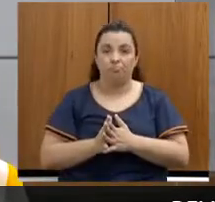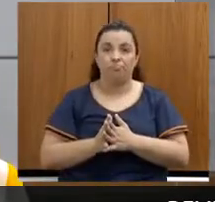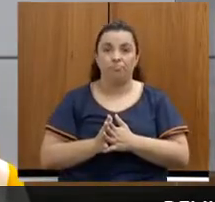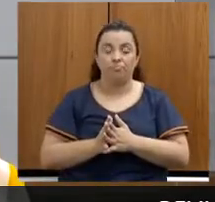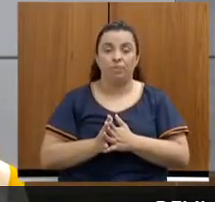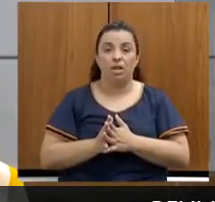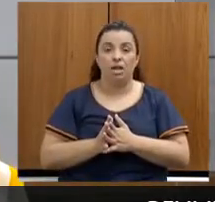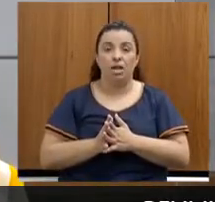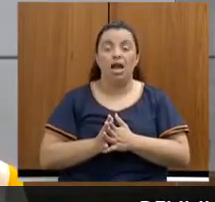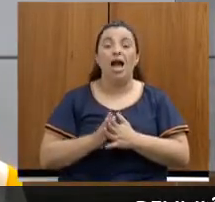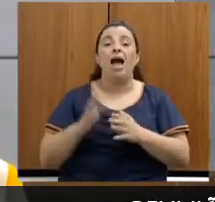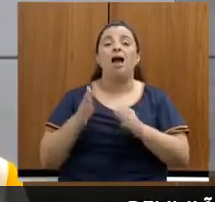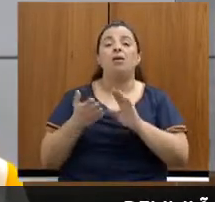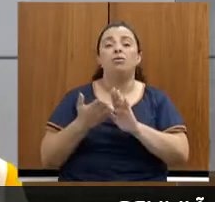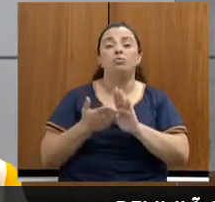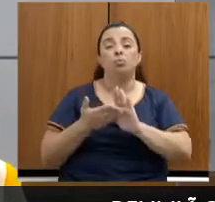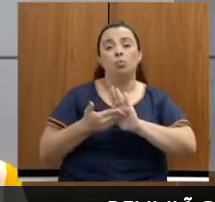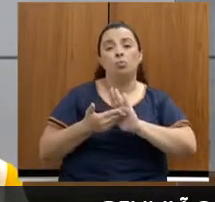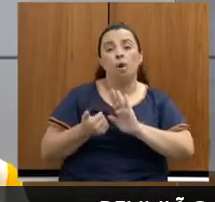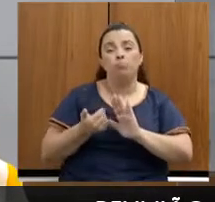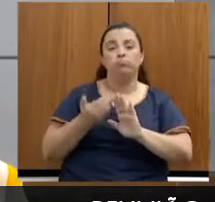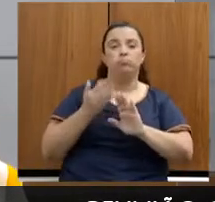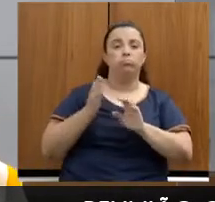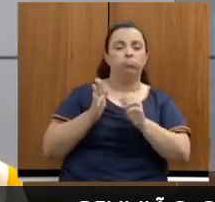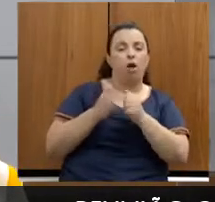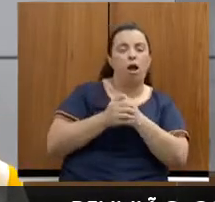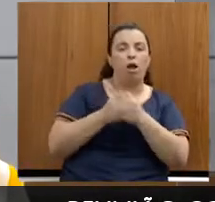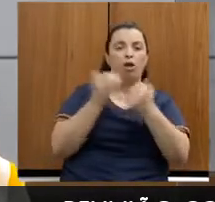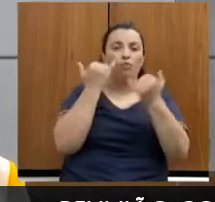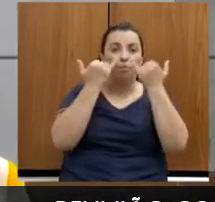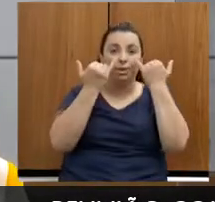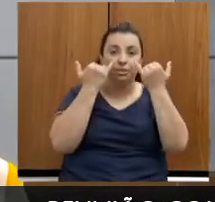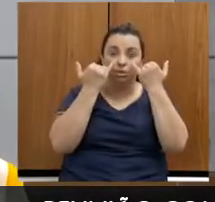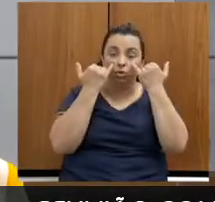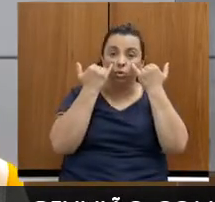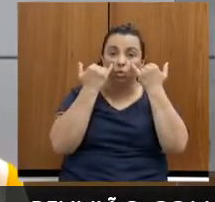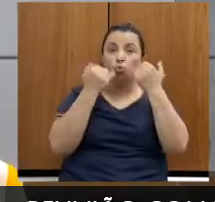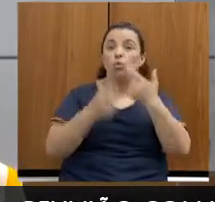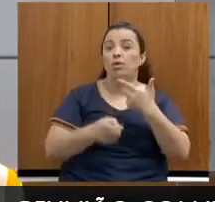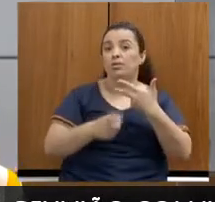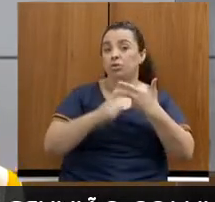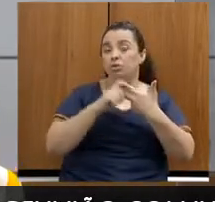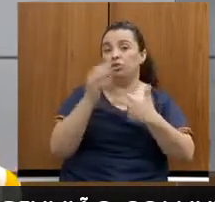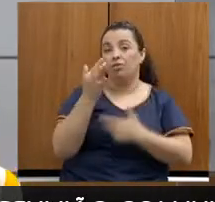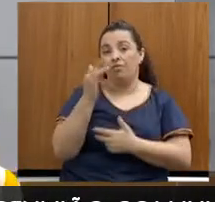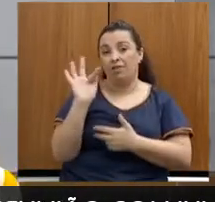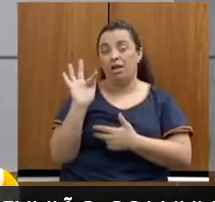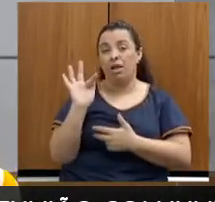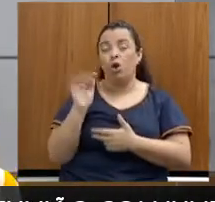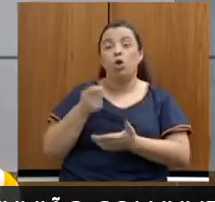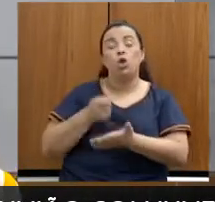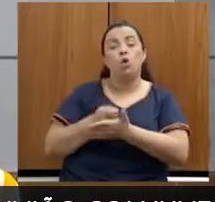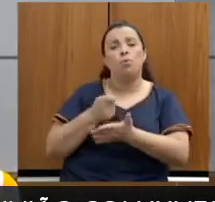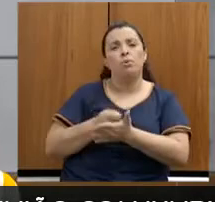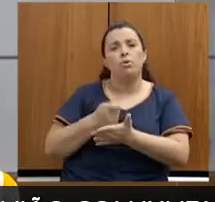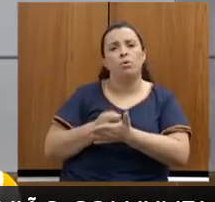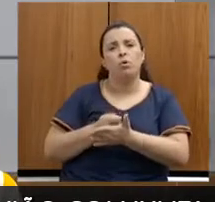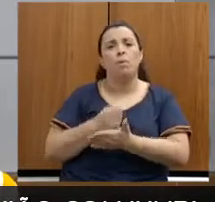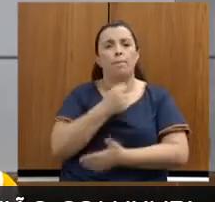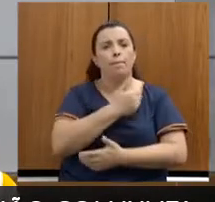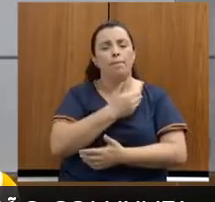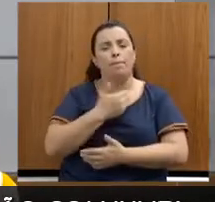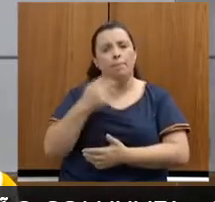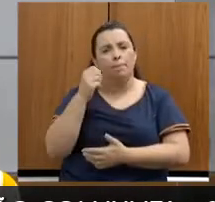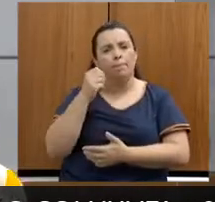errático, quando não letal, das ações do Executivo Federal que obrigaram governadores e prefeitos a assumirem protagonismo em